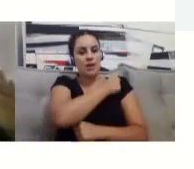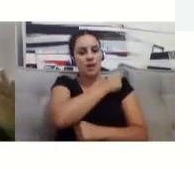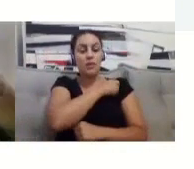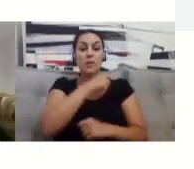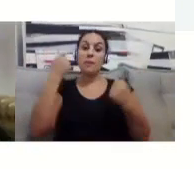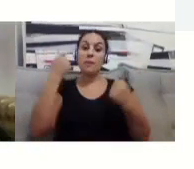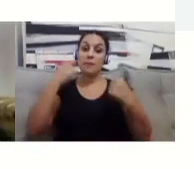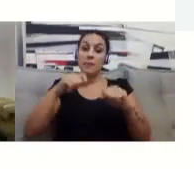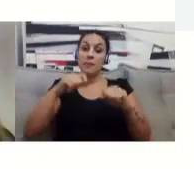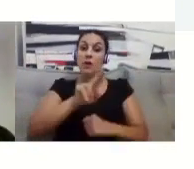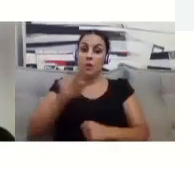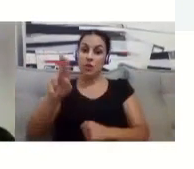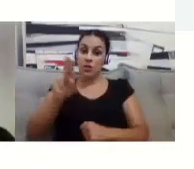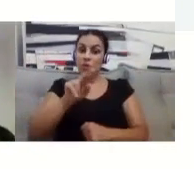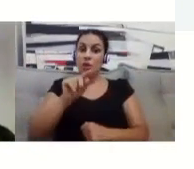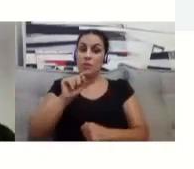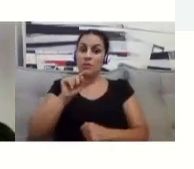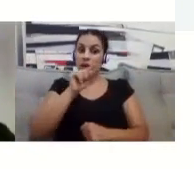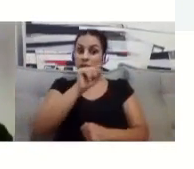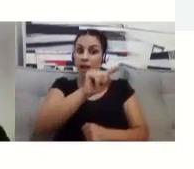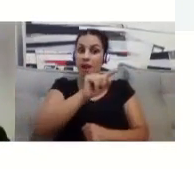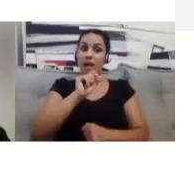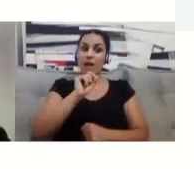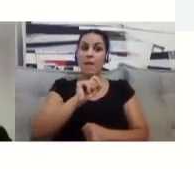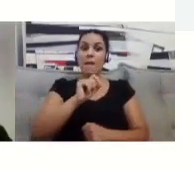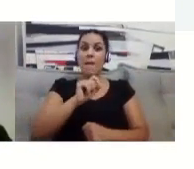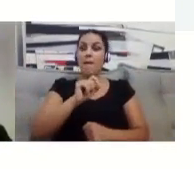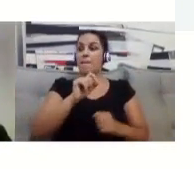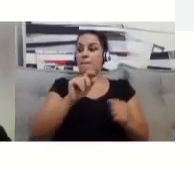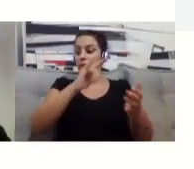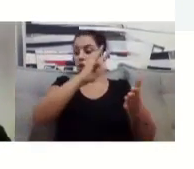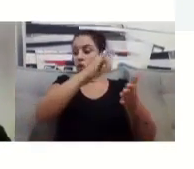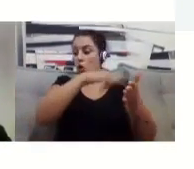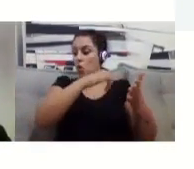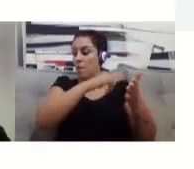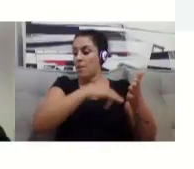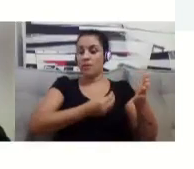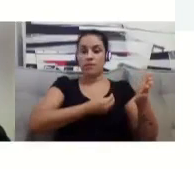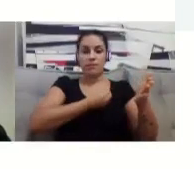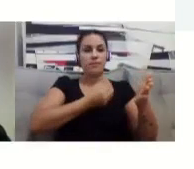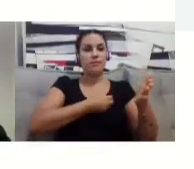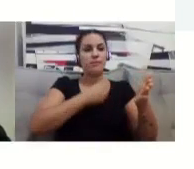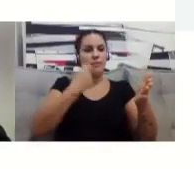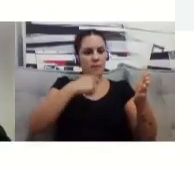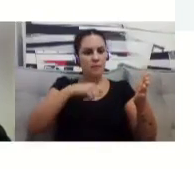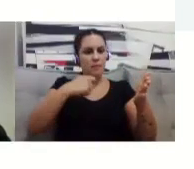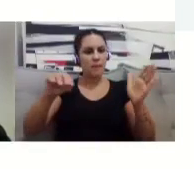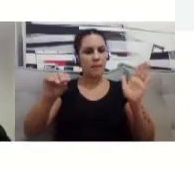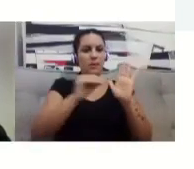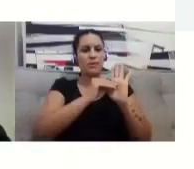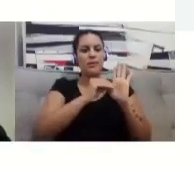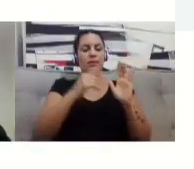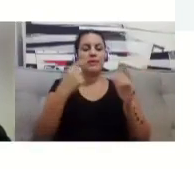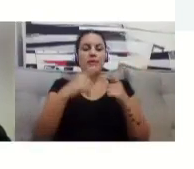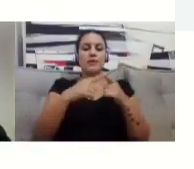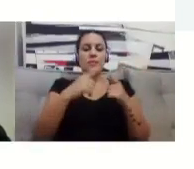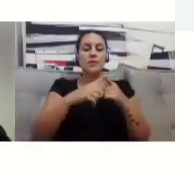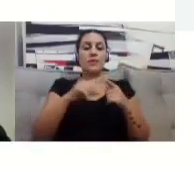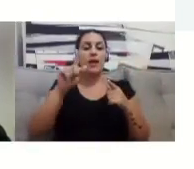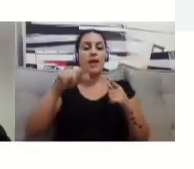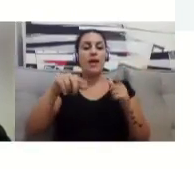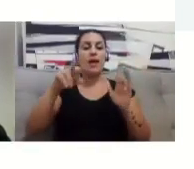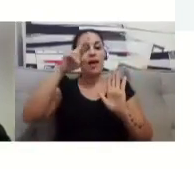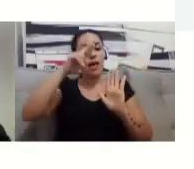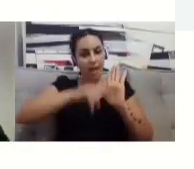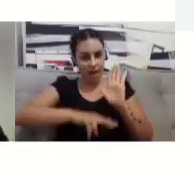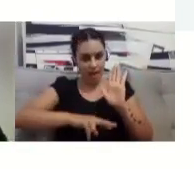na lista de presença, porque o nosso regulamento de organização didática nos diz